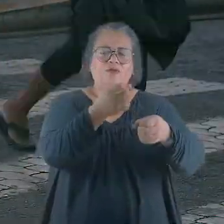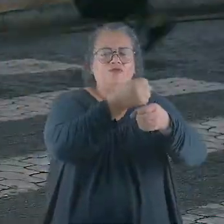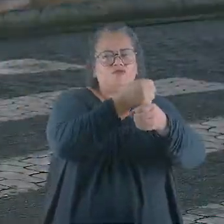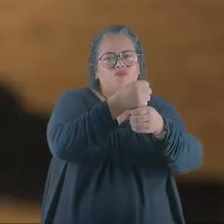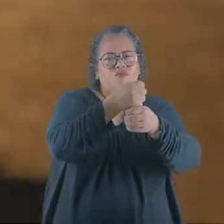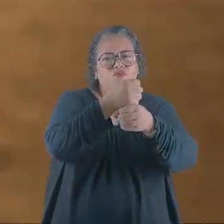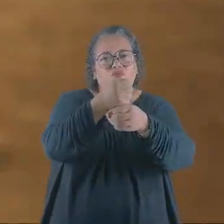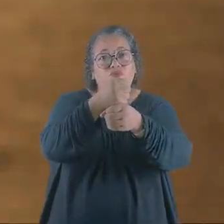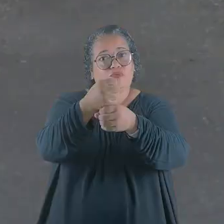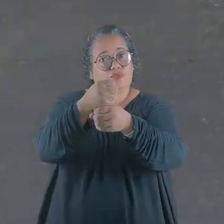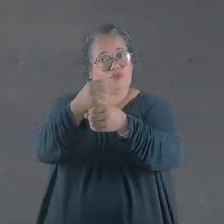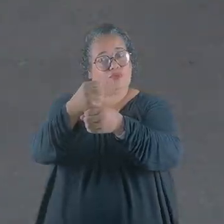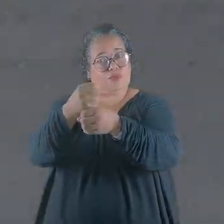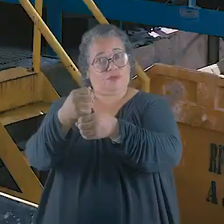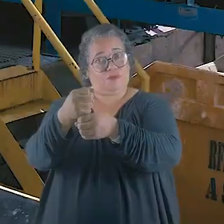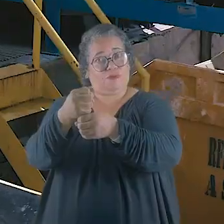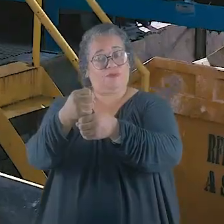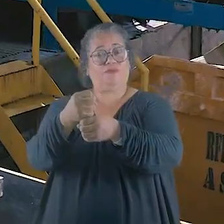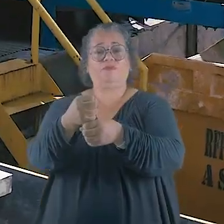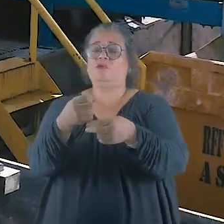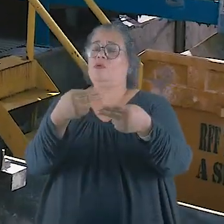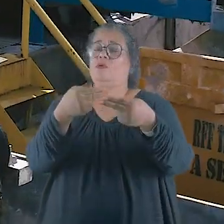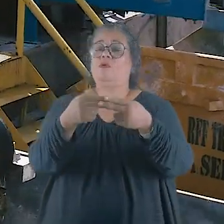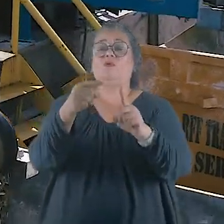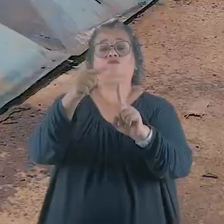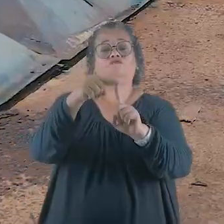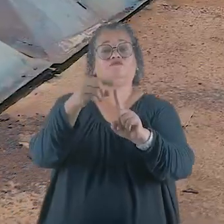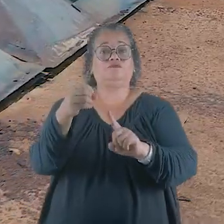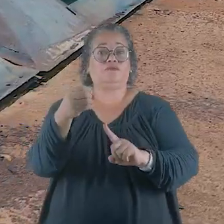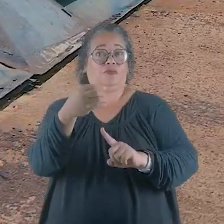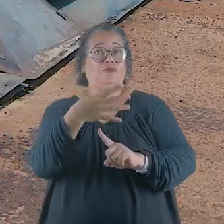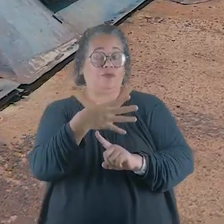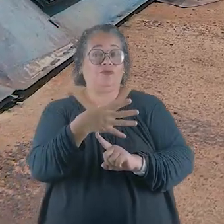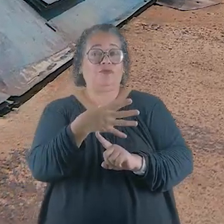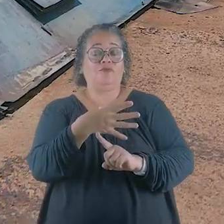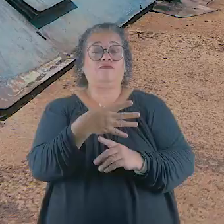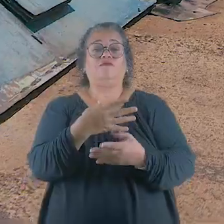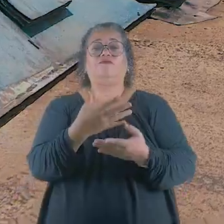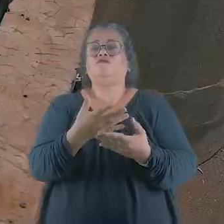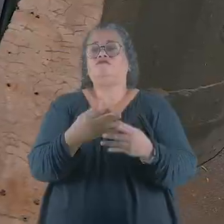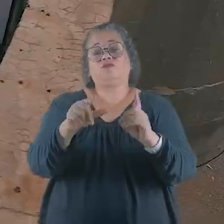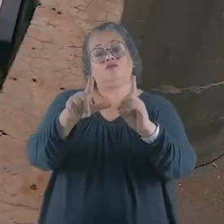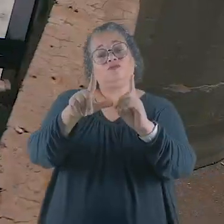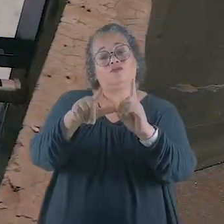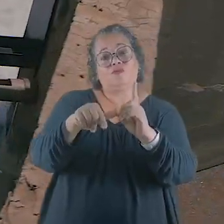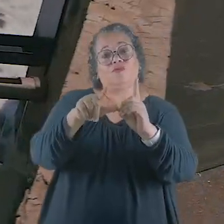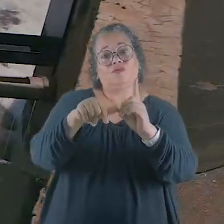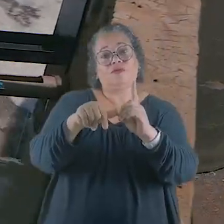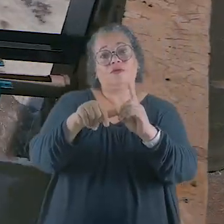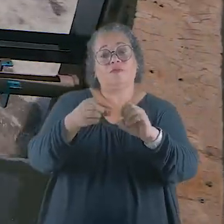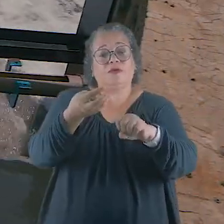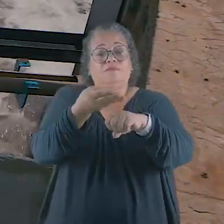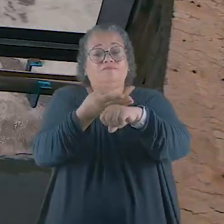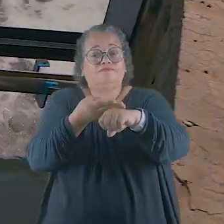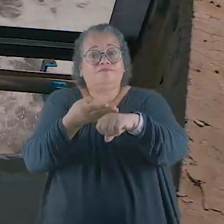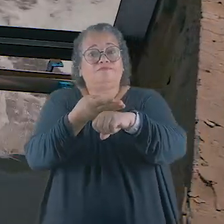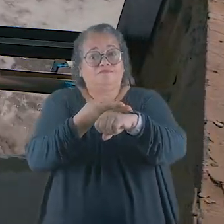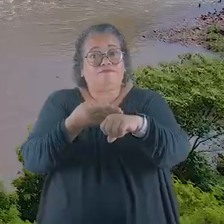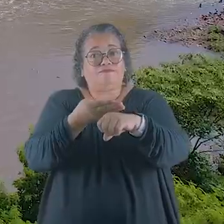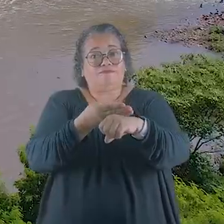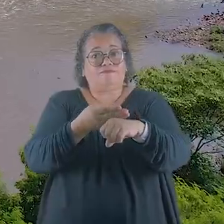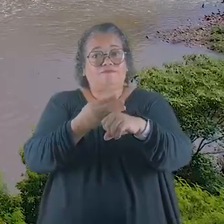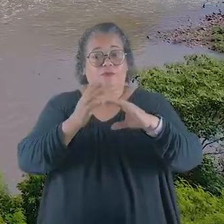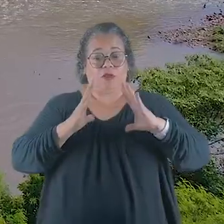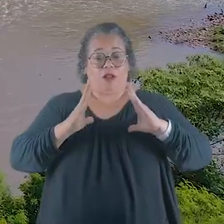365 dias por ano. Utilizando as técnicas e os equipamentos mais modernos, o DEMAI separa a parte sólida,